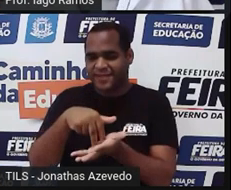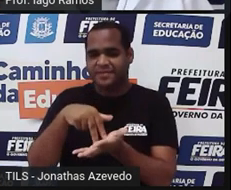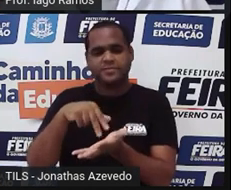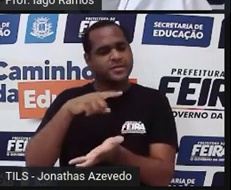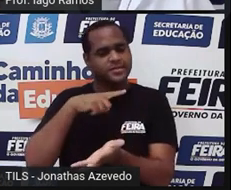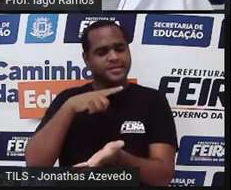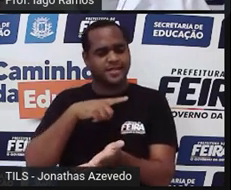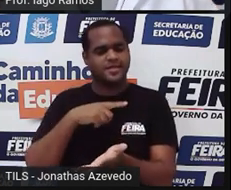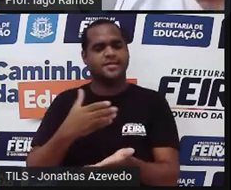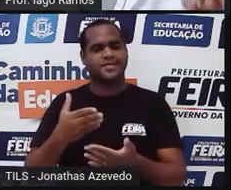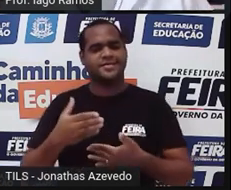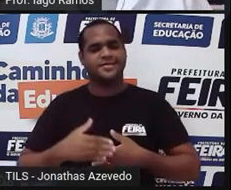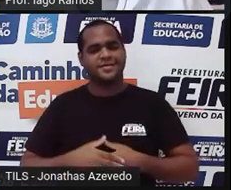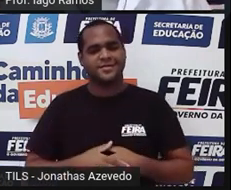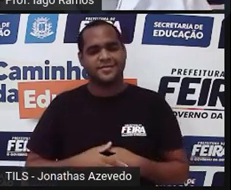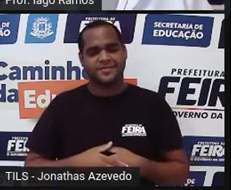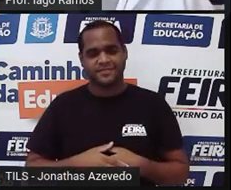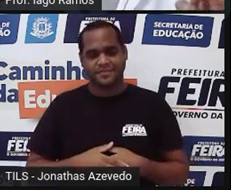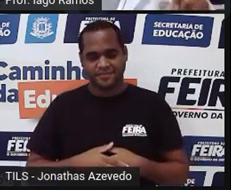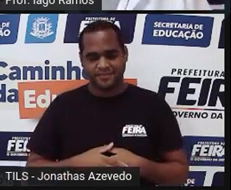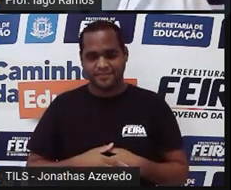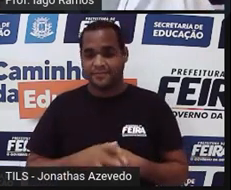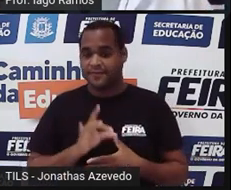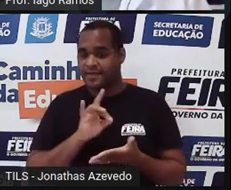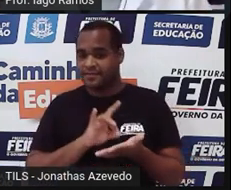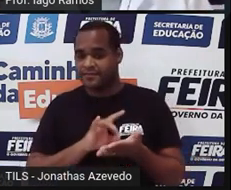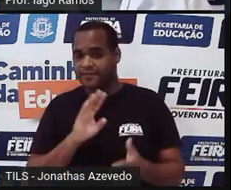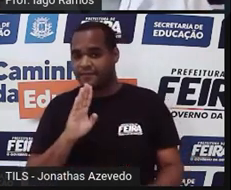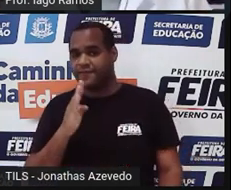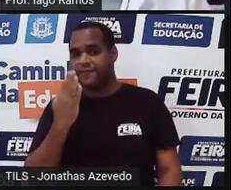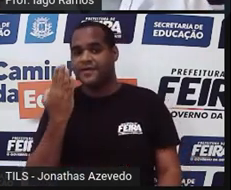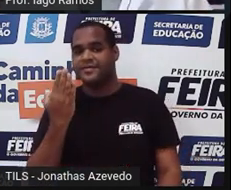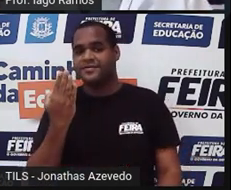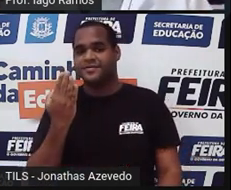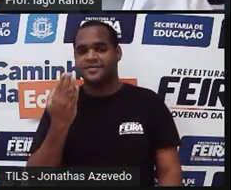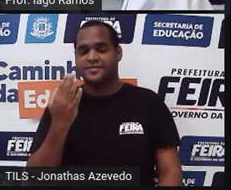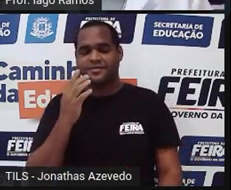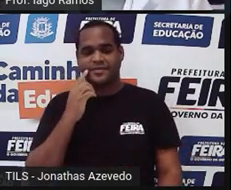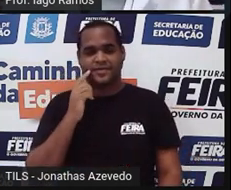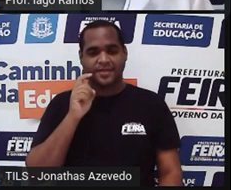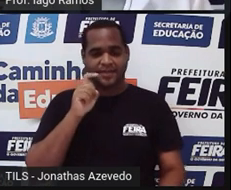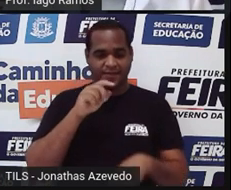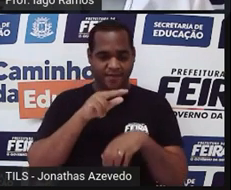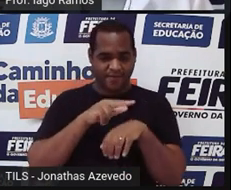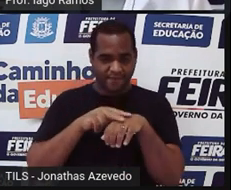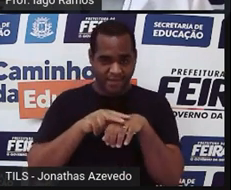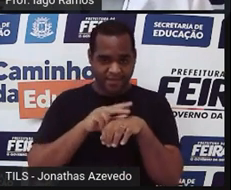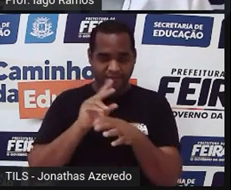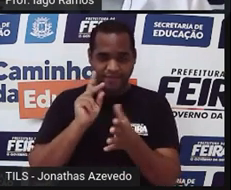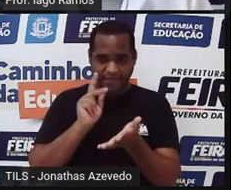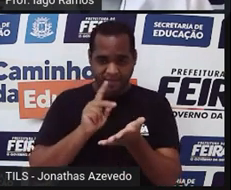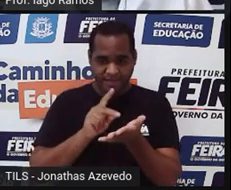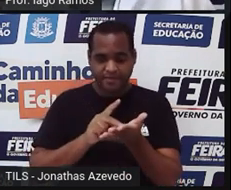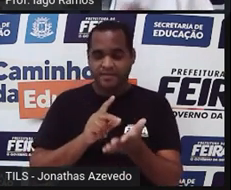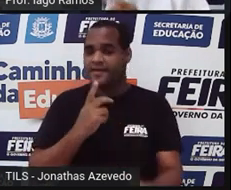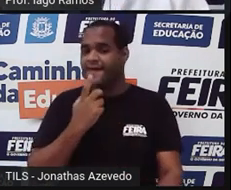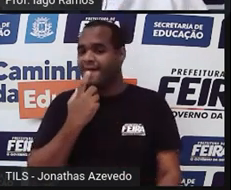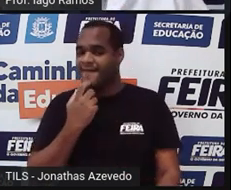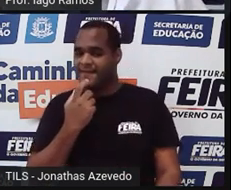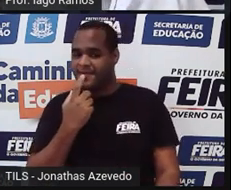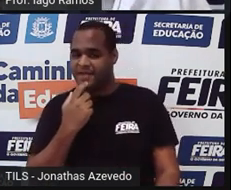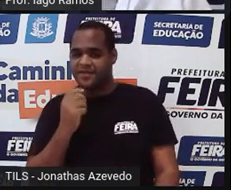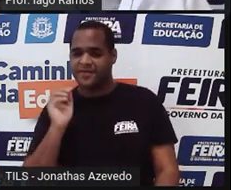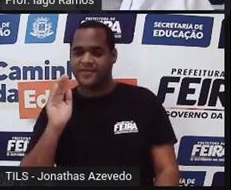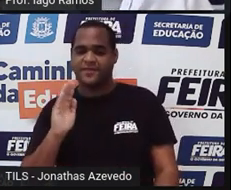existe. Verdadeiro ou falso? O botãozinho verde que aparece na tela para verdadeiro, o